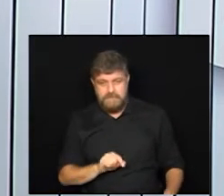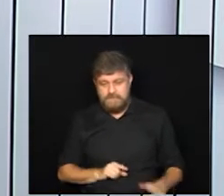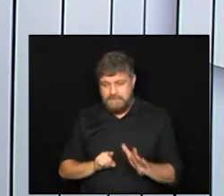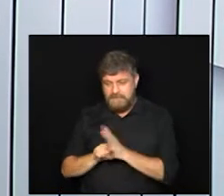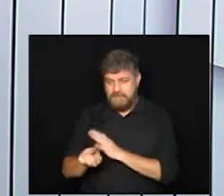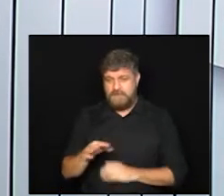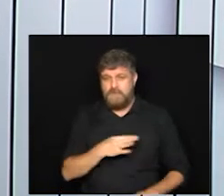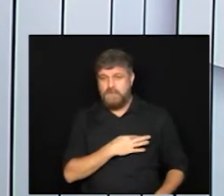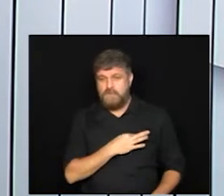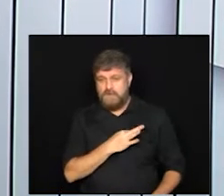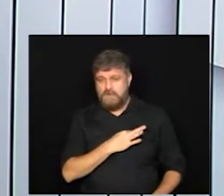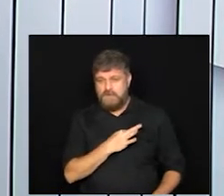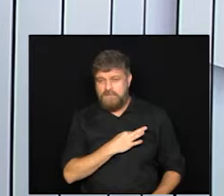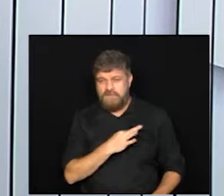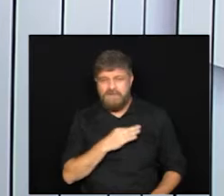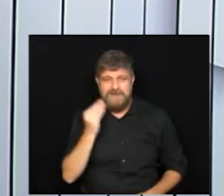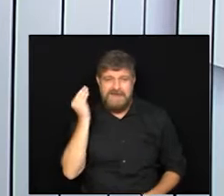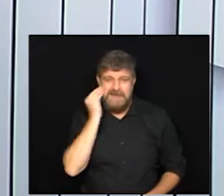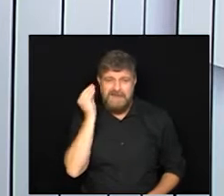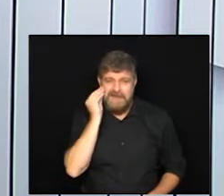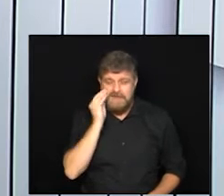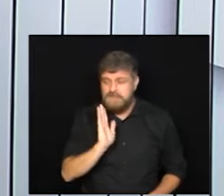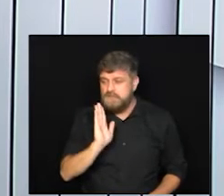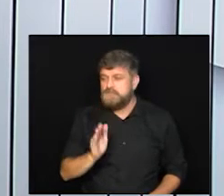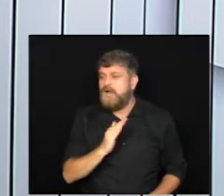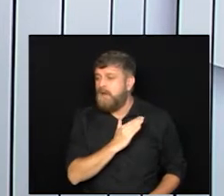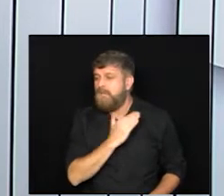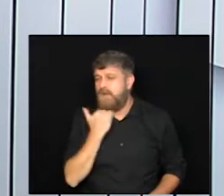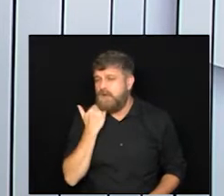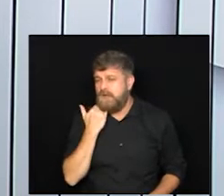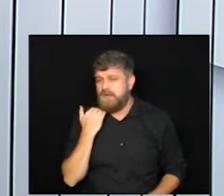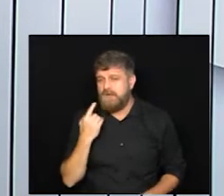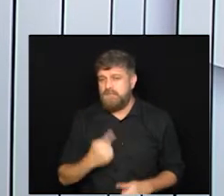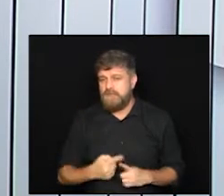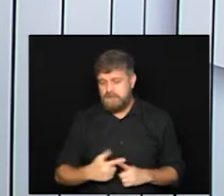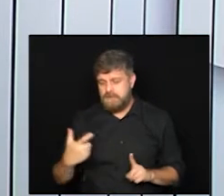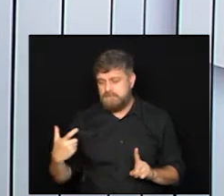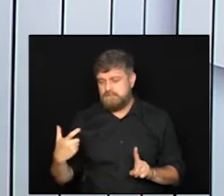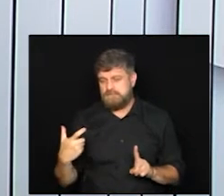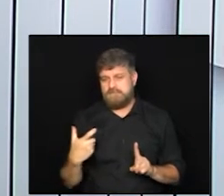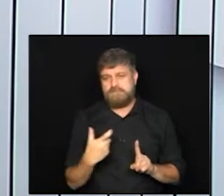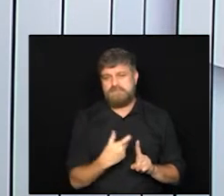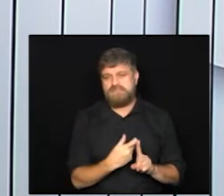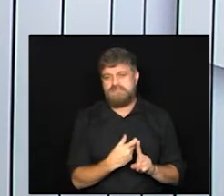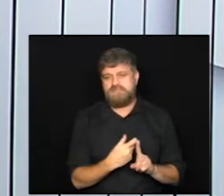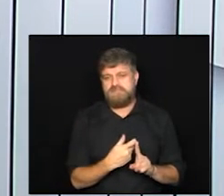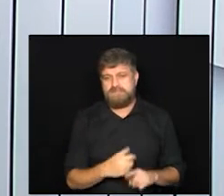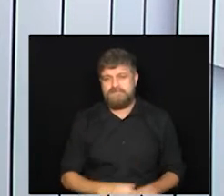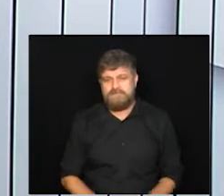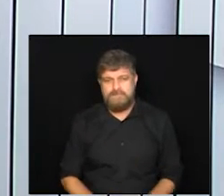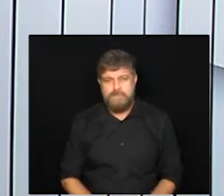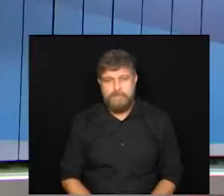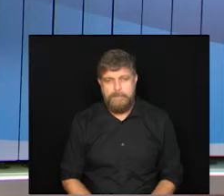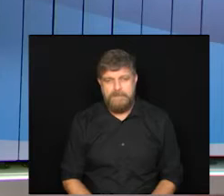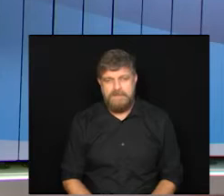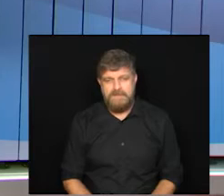voluntários dos testes já morreram por terem se submetido ao uso das vacinas